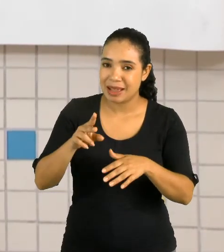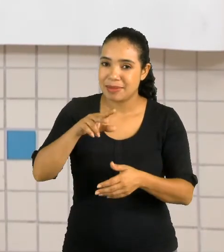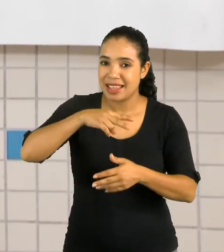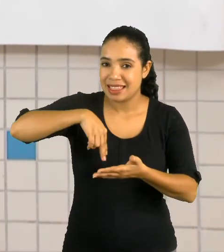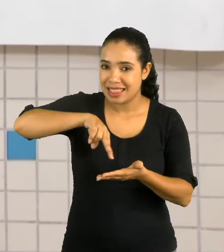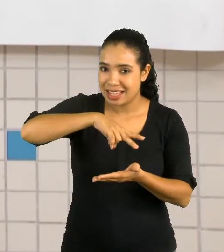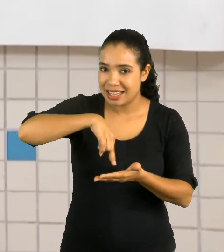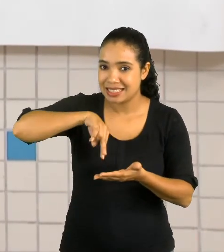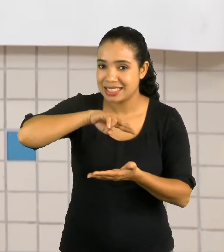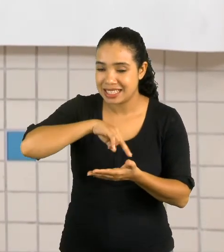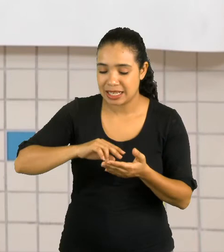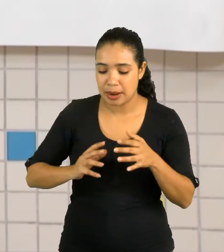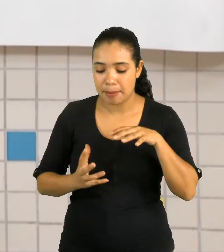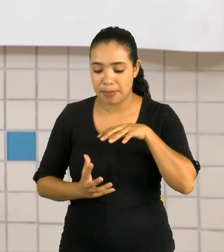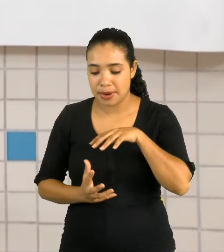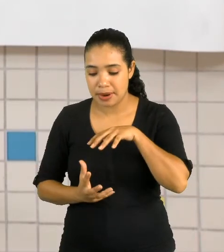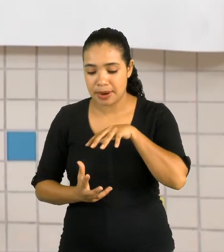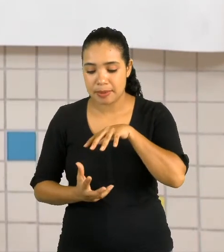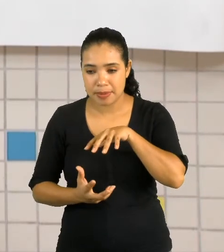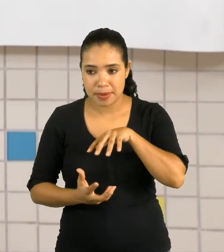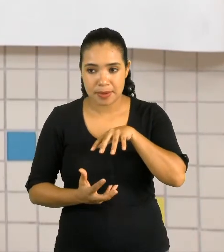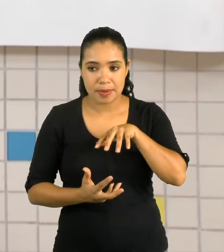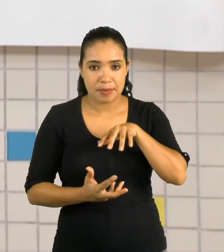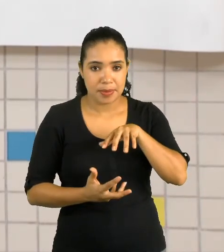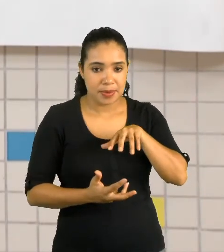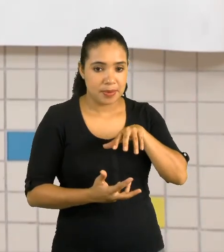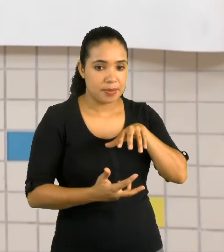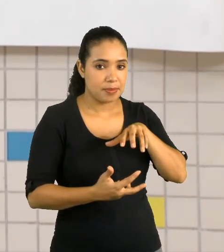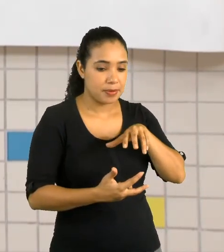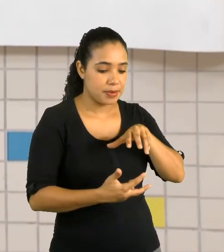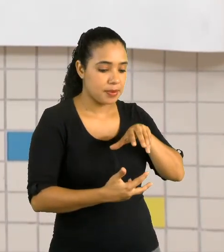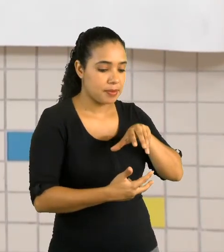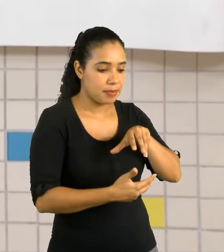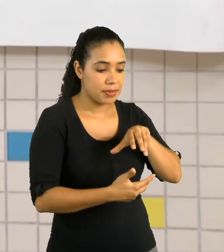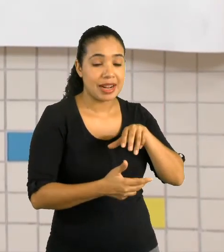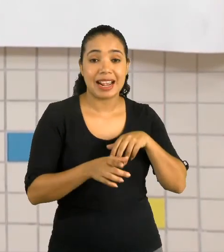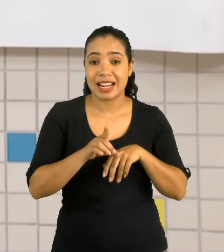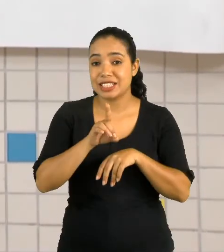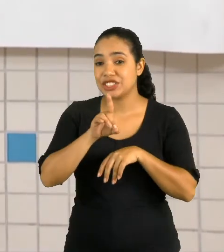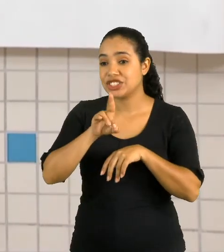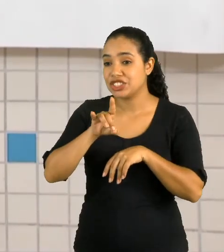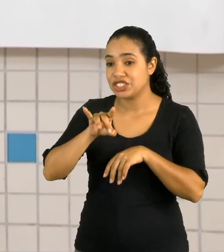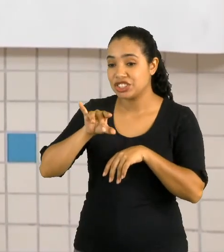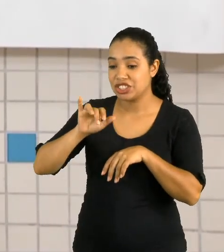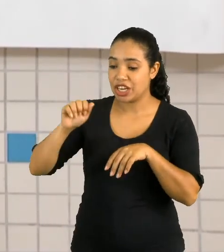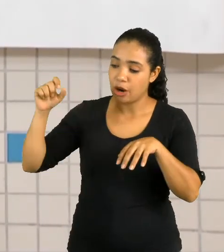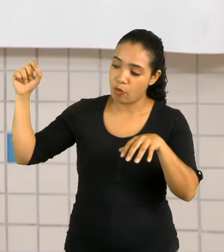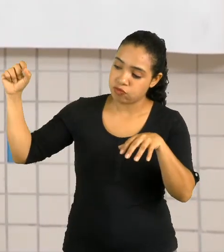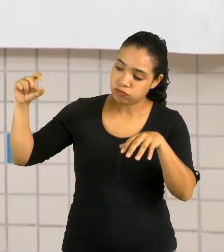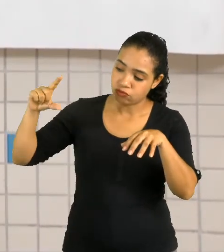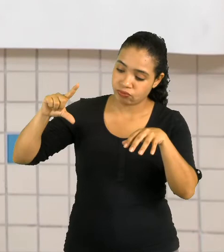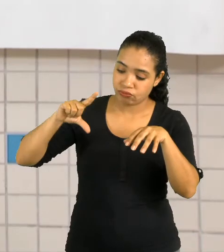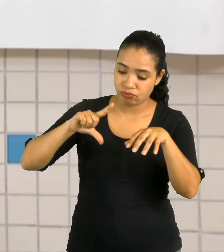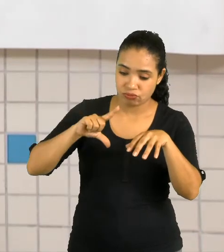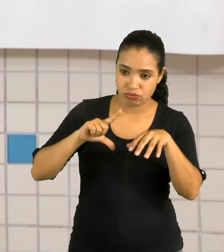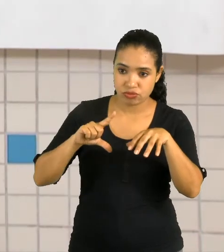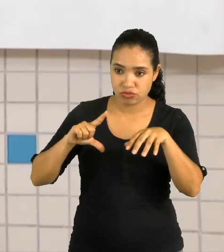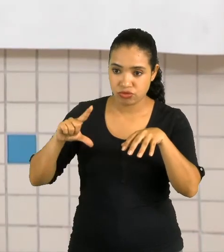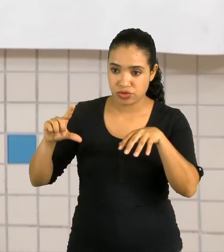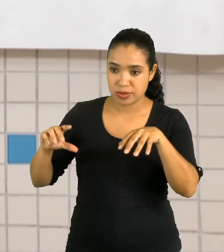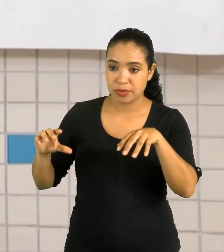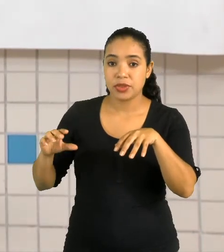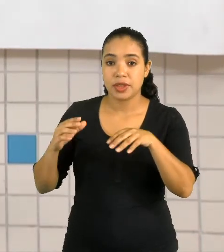Enquanto ela vai girando, onde estava dia, vai surgindo a